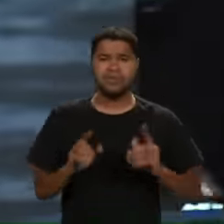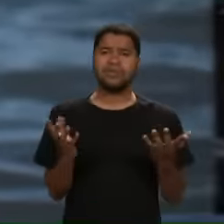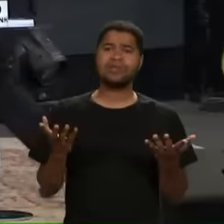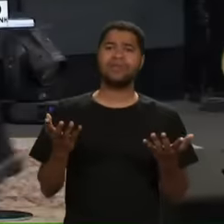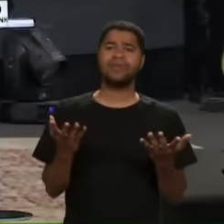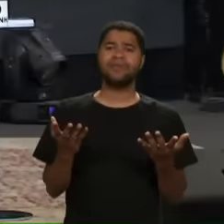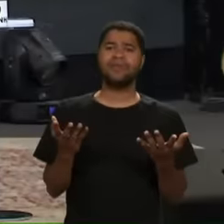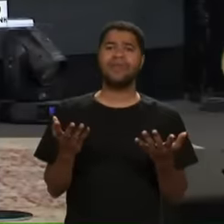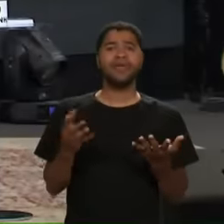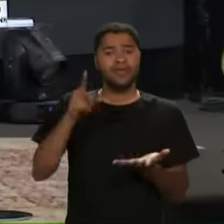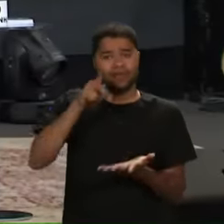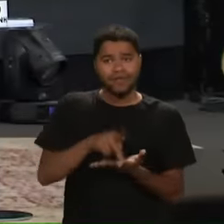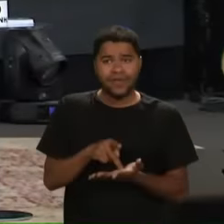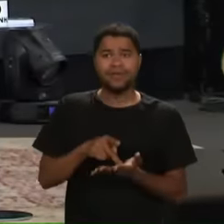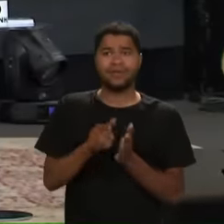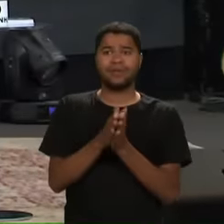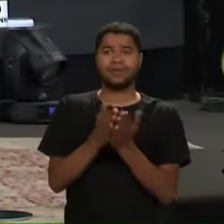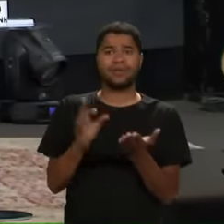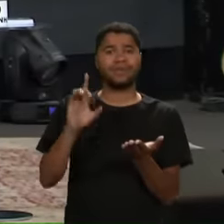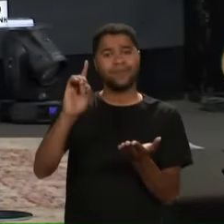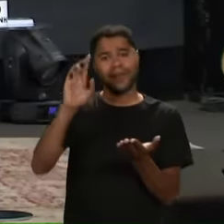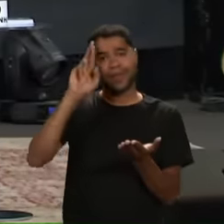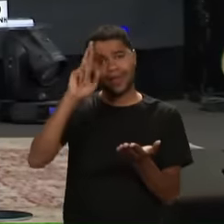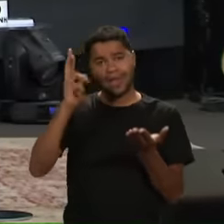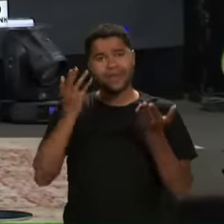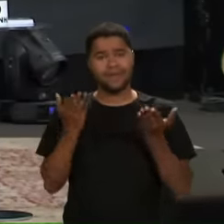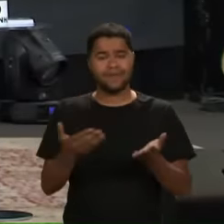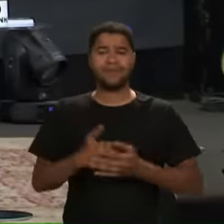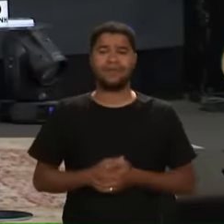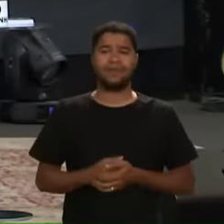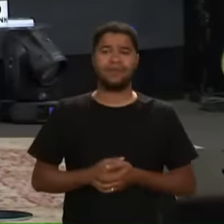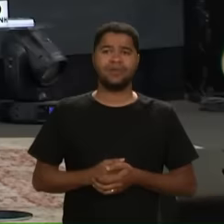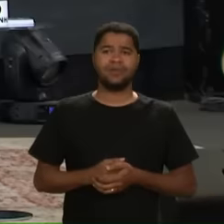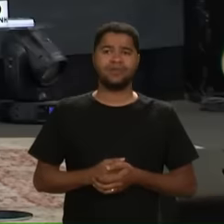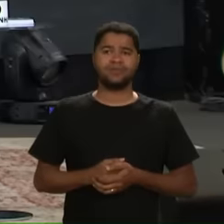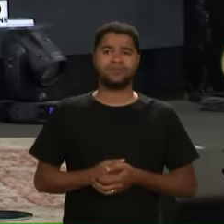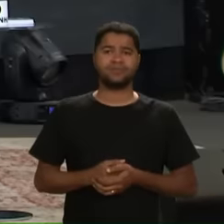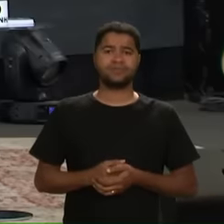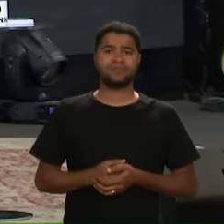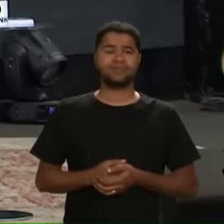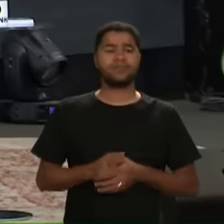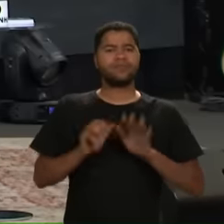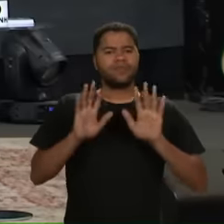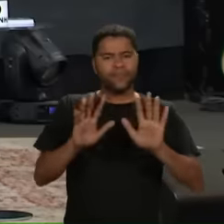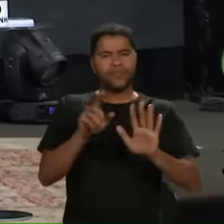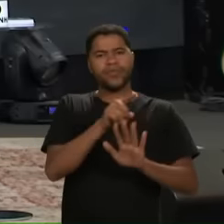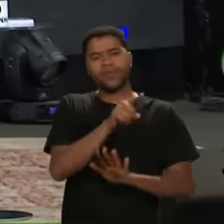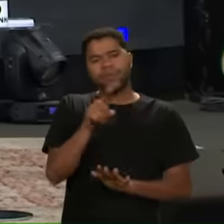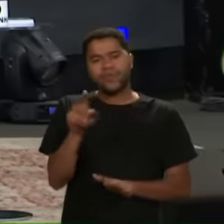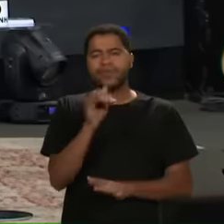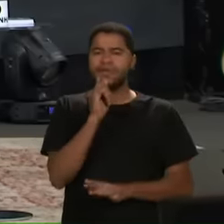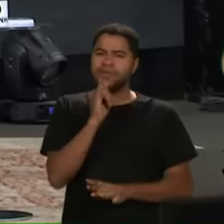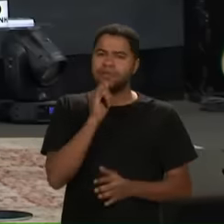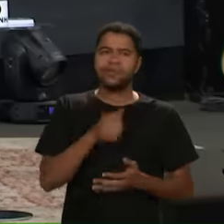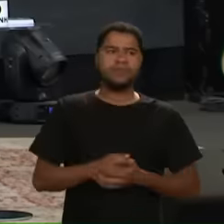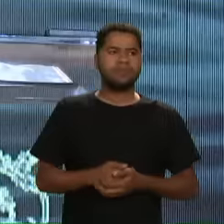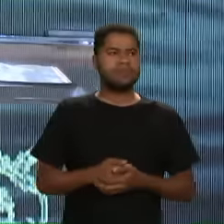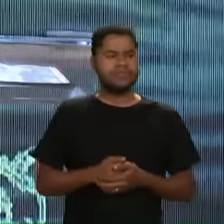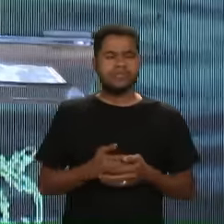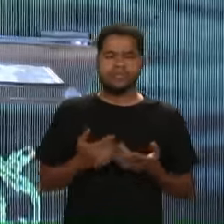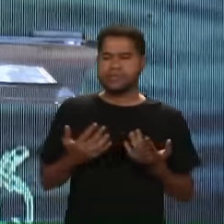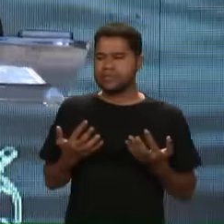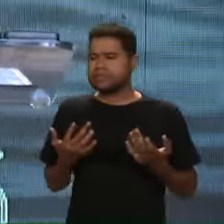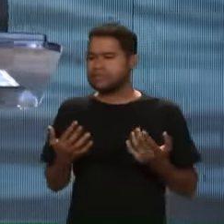Esta verdade da palavra do Senhor Não temerei Mas quando você fica É cheio de